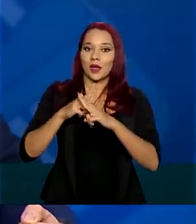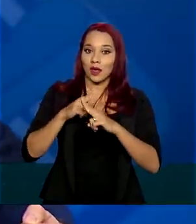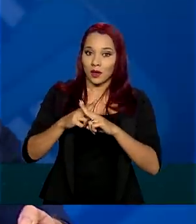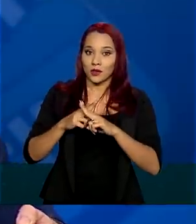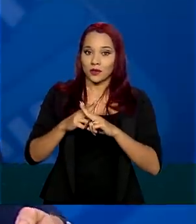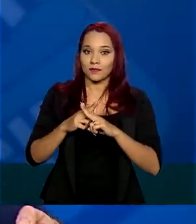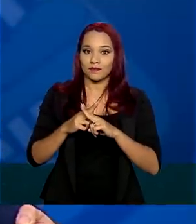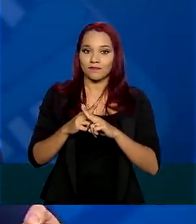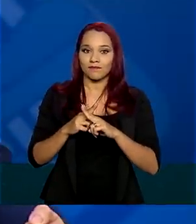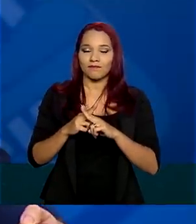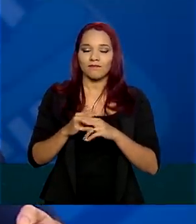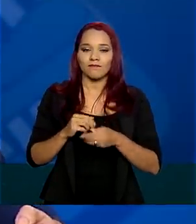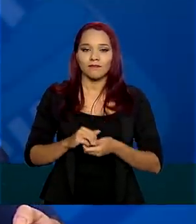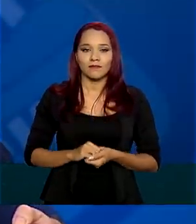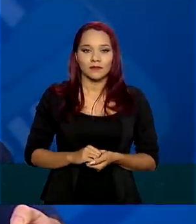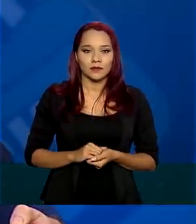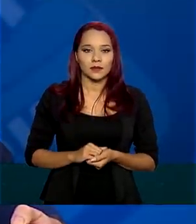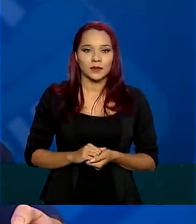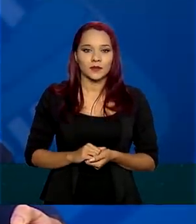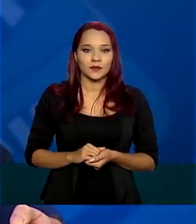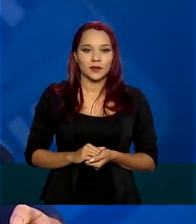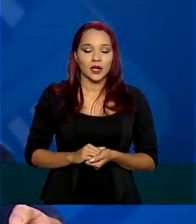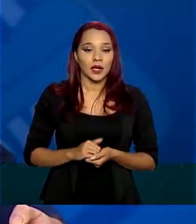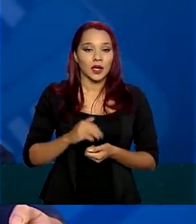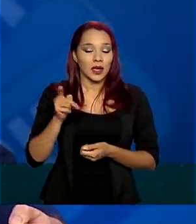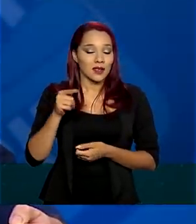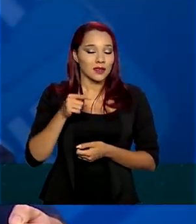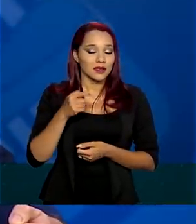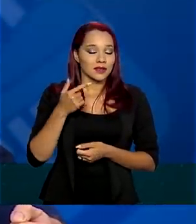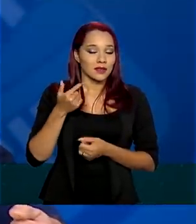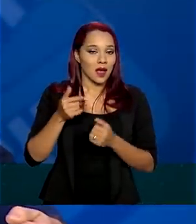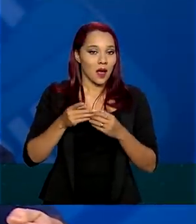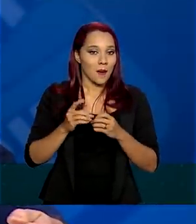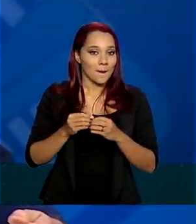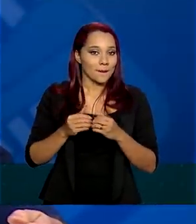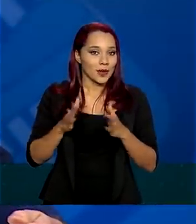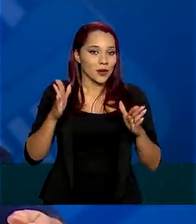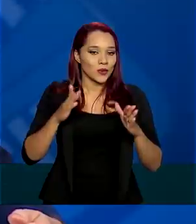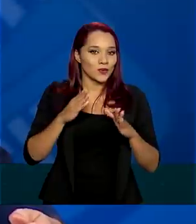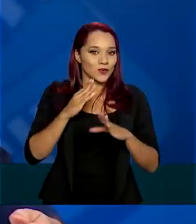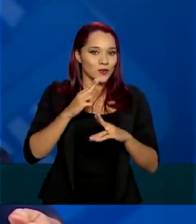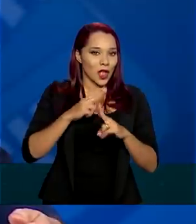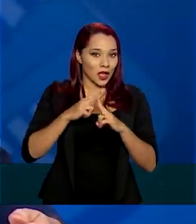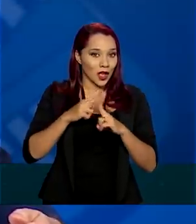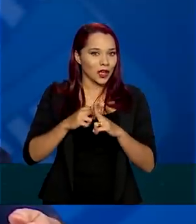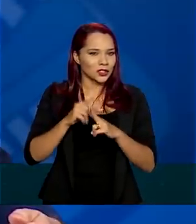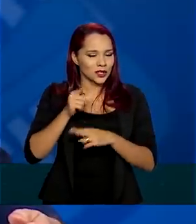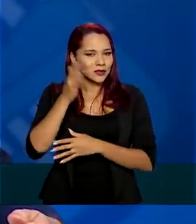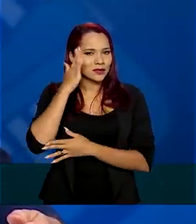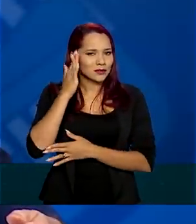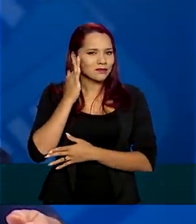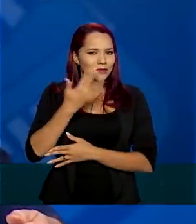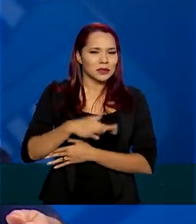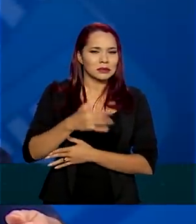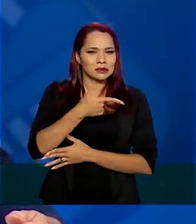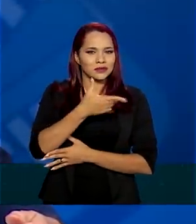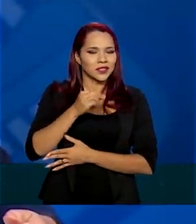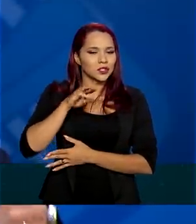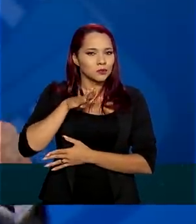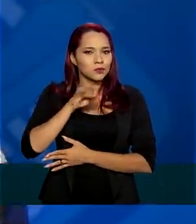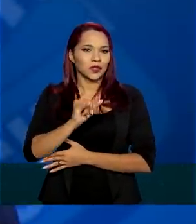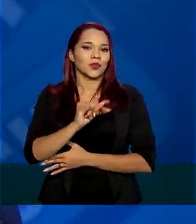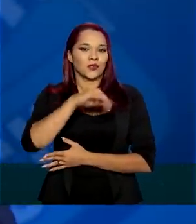Econômica Federal, num trabalho que tudo sinaliza que nós vamos superar a casa dos 20 milhões de